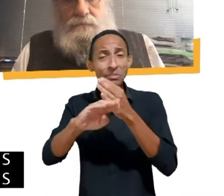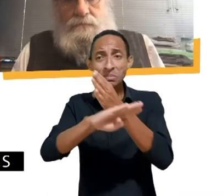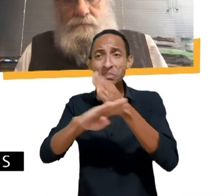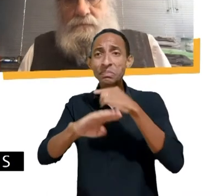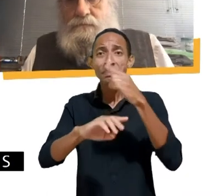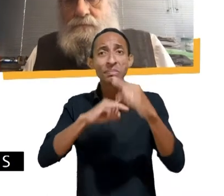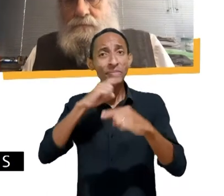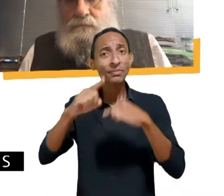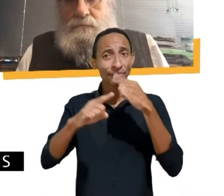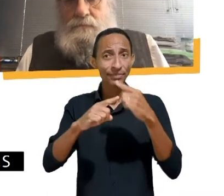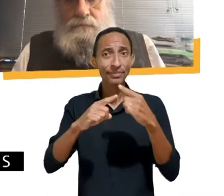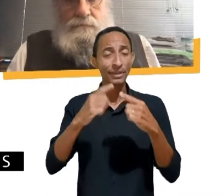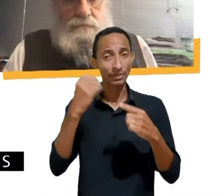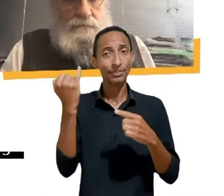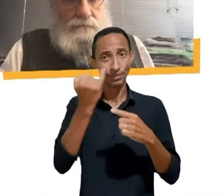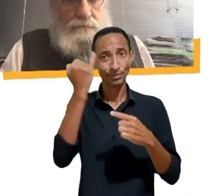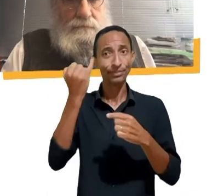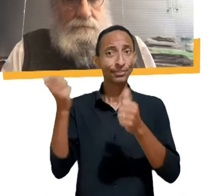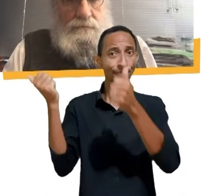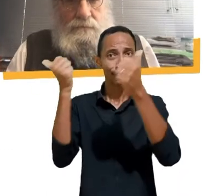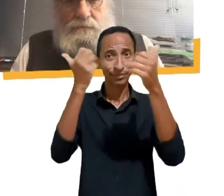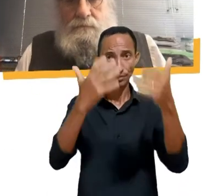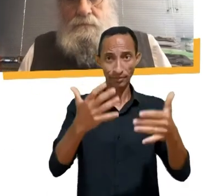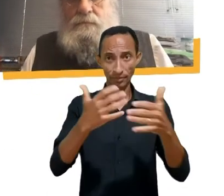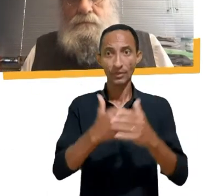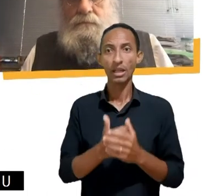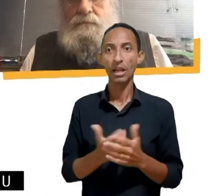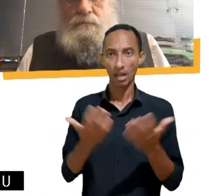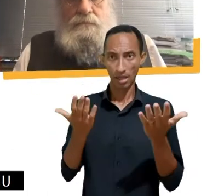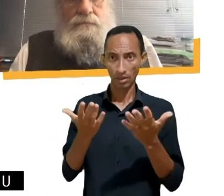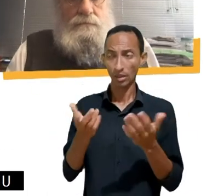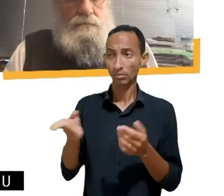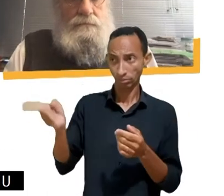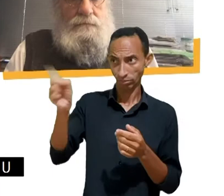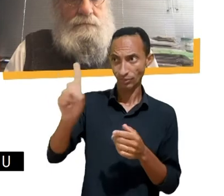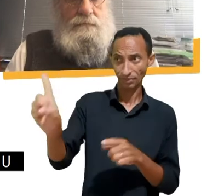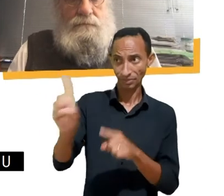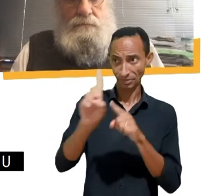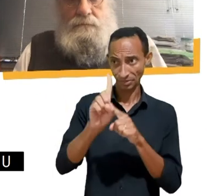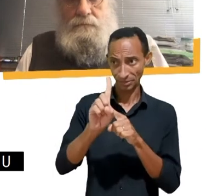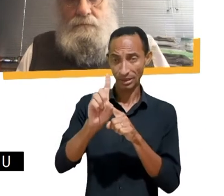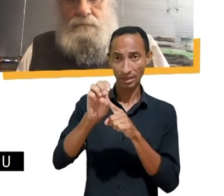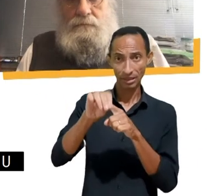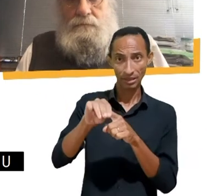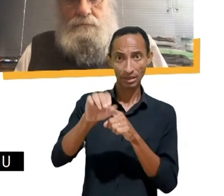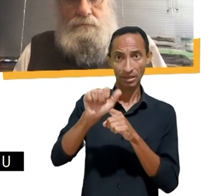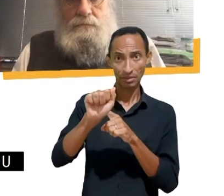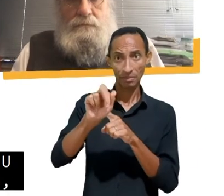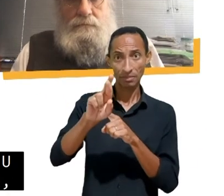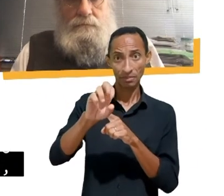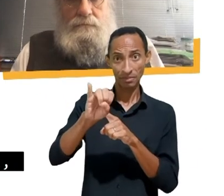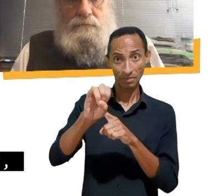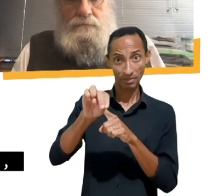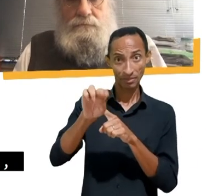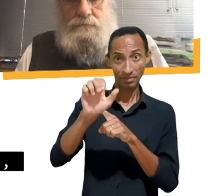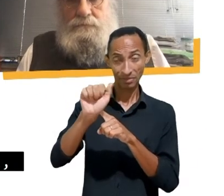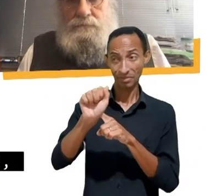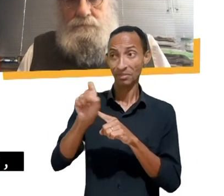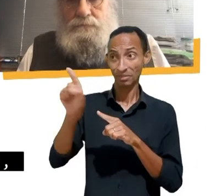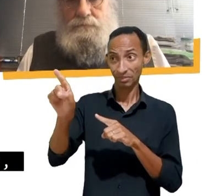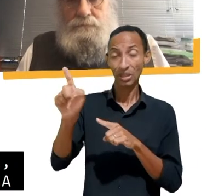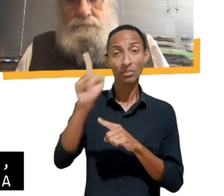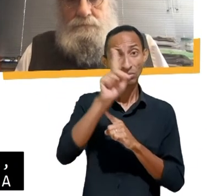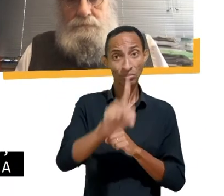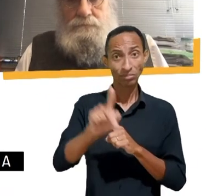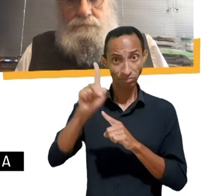rodada, vou chamar a professora Marina Ferferbaum, Marina, que é professora e coordenadora do Centro de Ensino Pesquisa e Inovação da